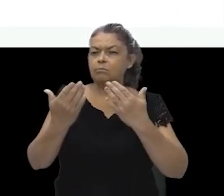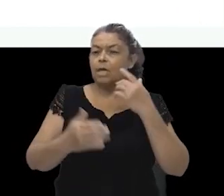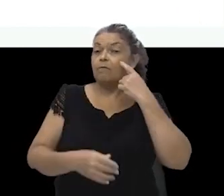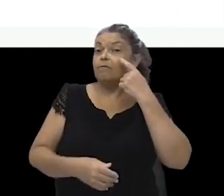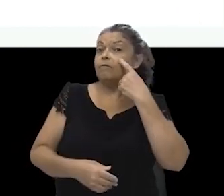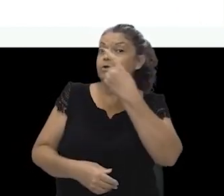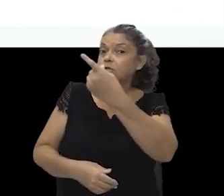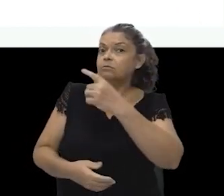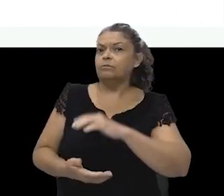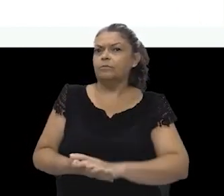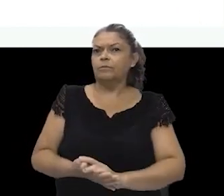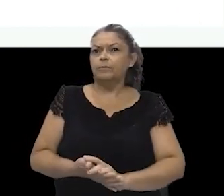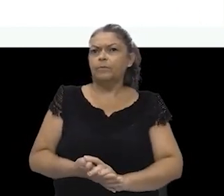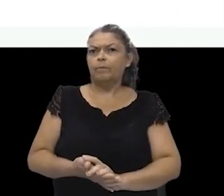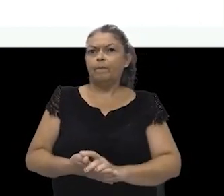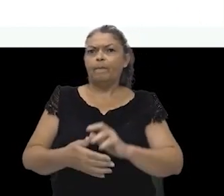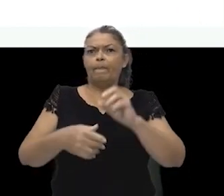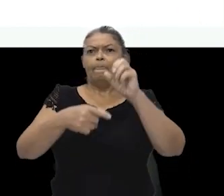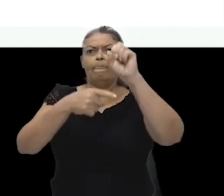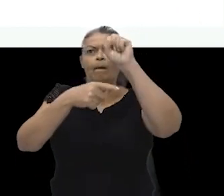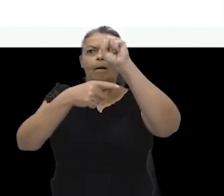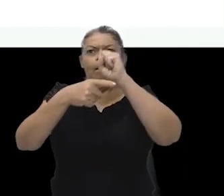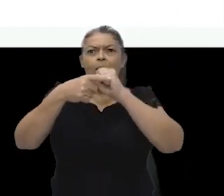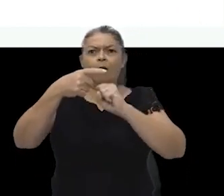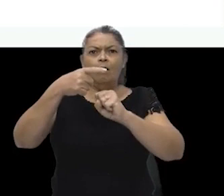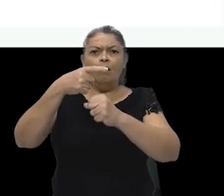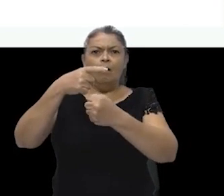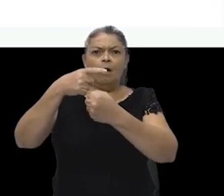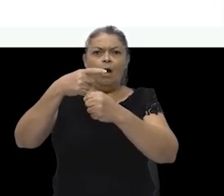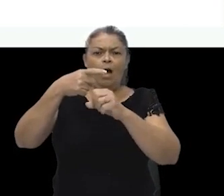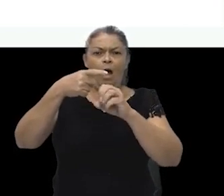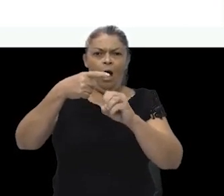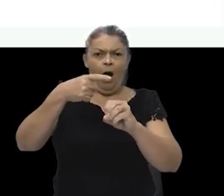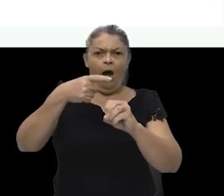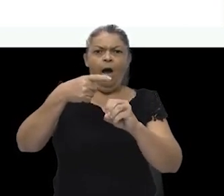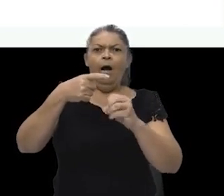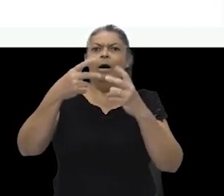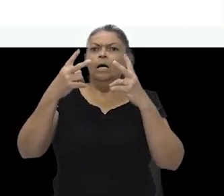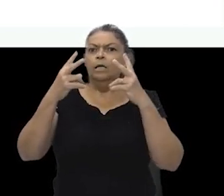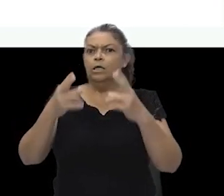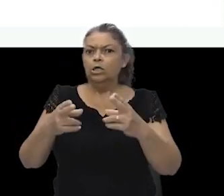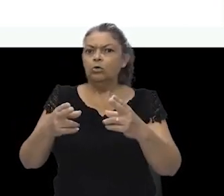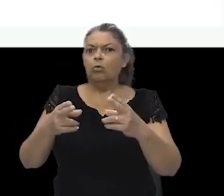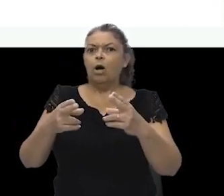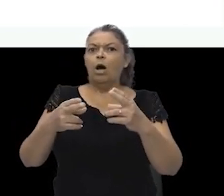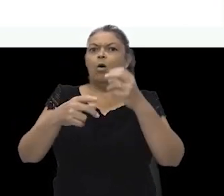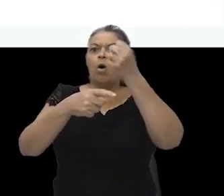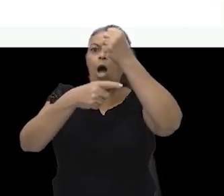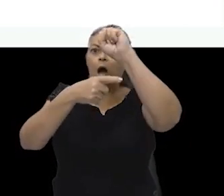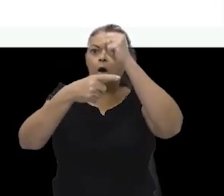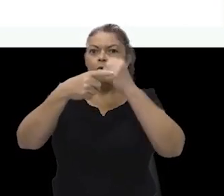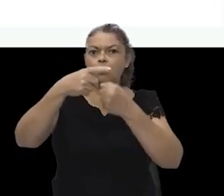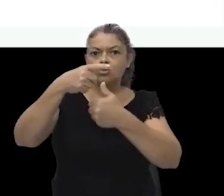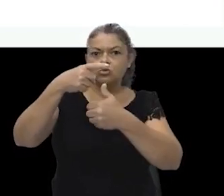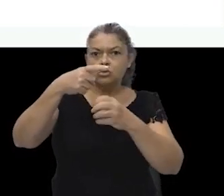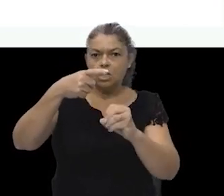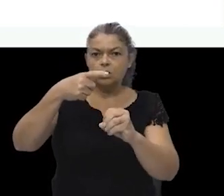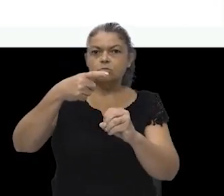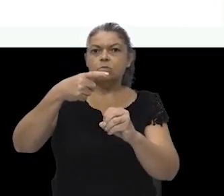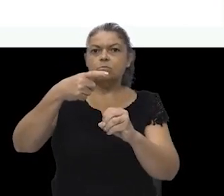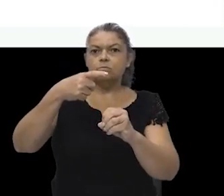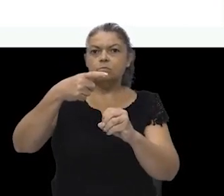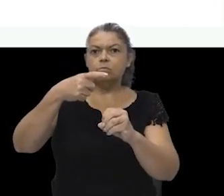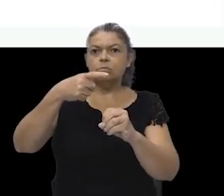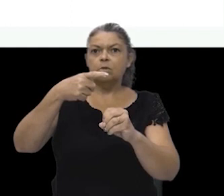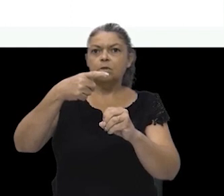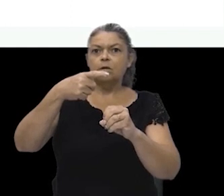Eu posso dizer que eu quero uma fração igual a 8 décimos, cujo denominador seja